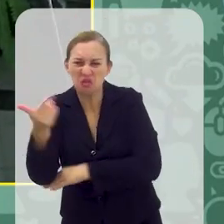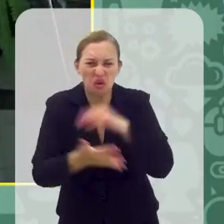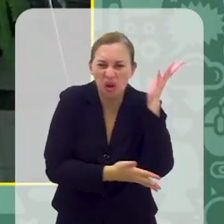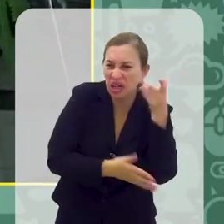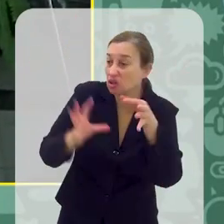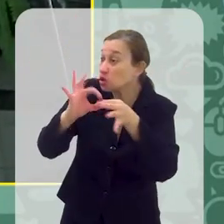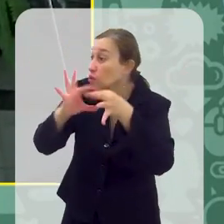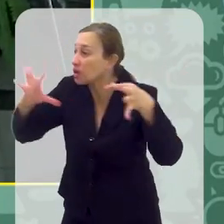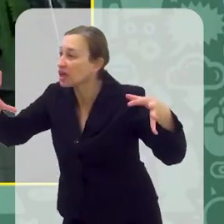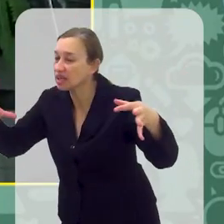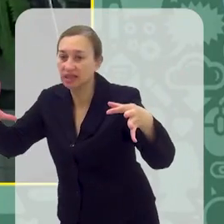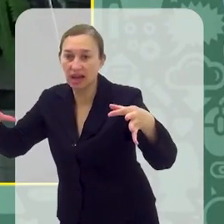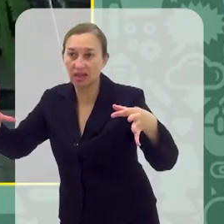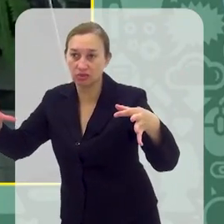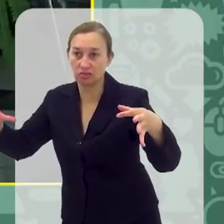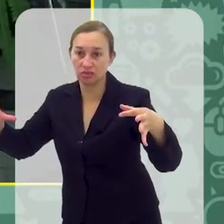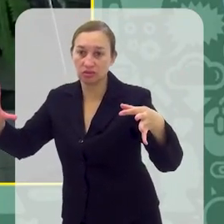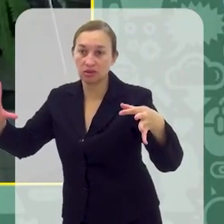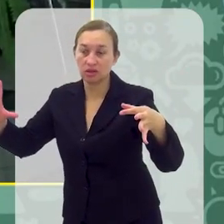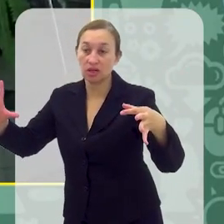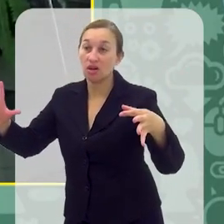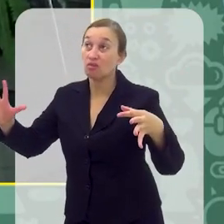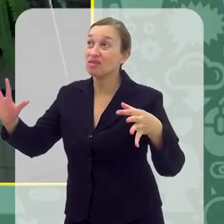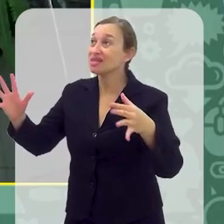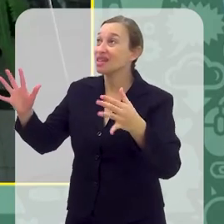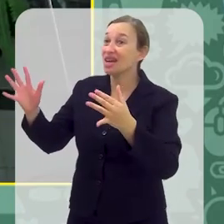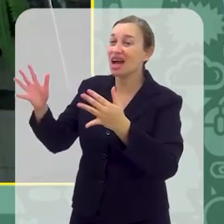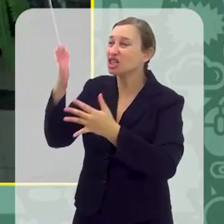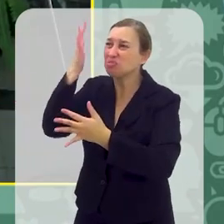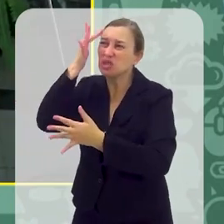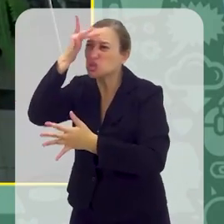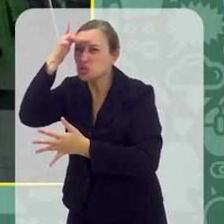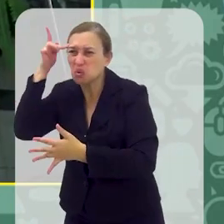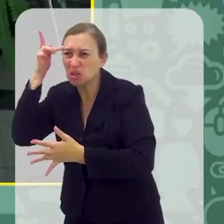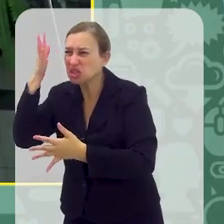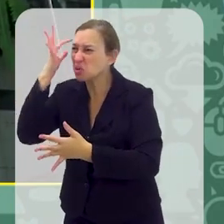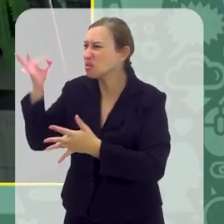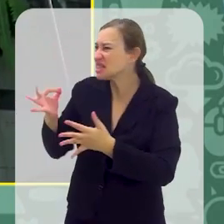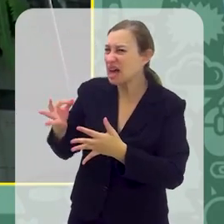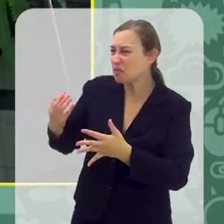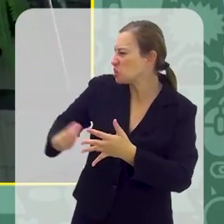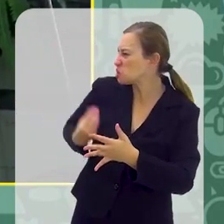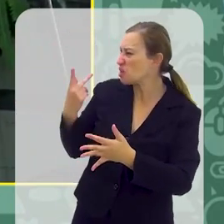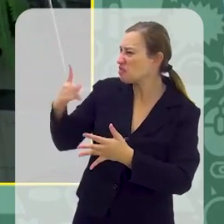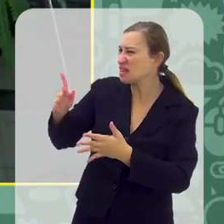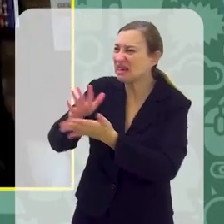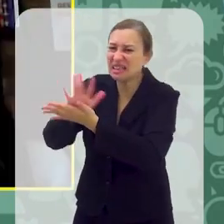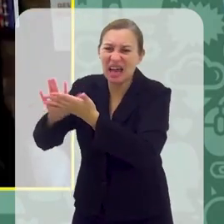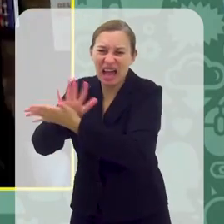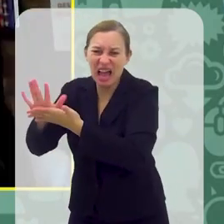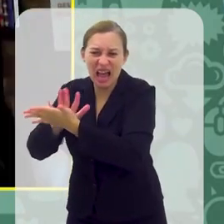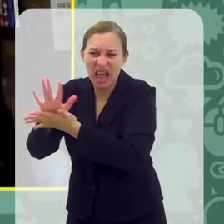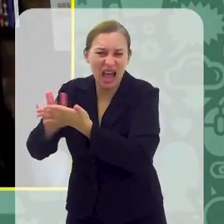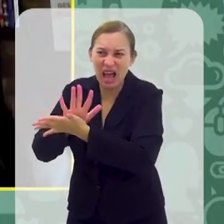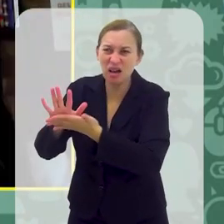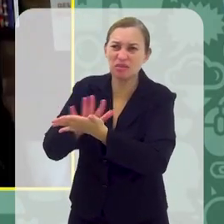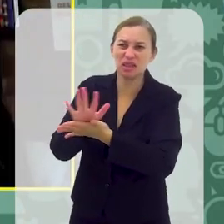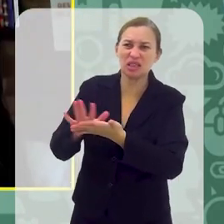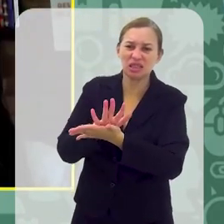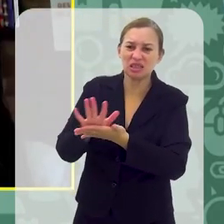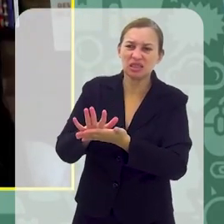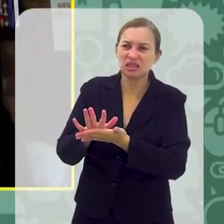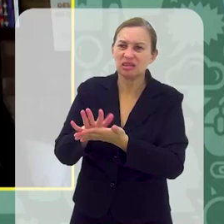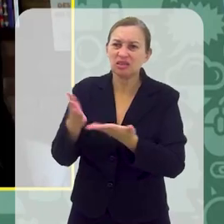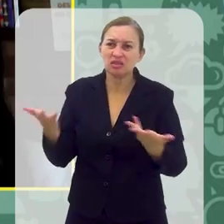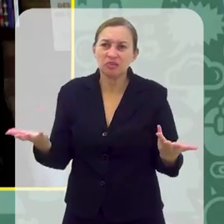desconectado do seu grupo, você não dá notícias, as pessoas não saberem onde você está, o que você está fazendo, e por outro lado, né, você não saber o que